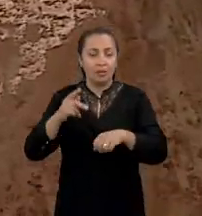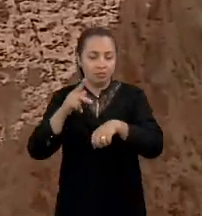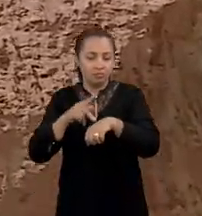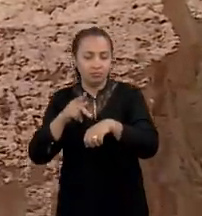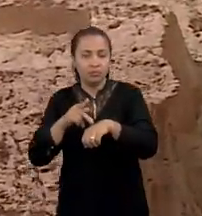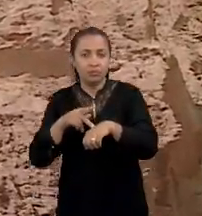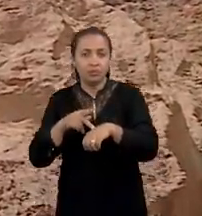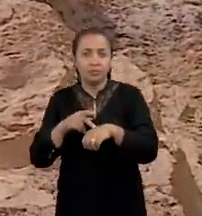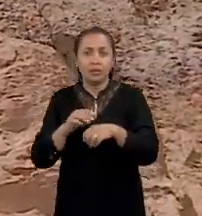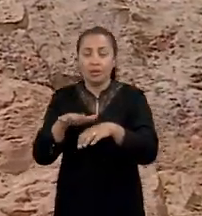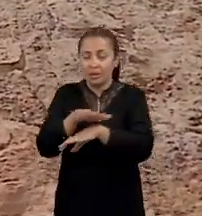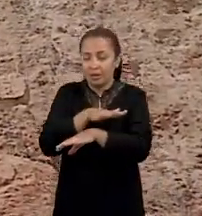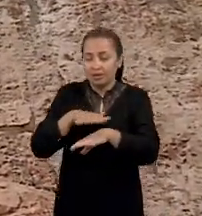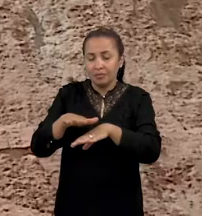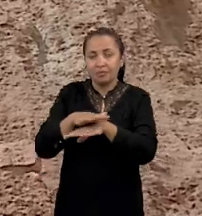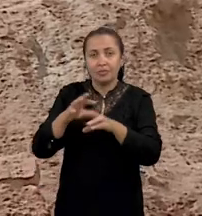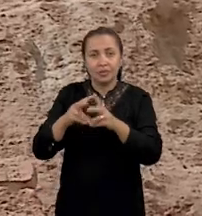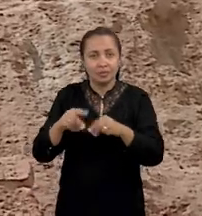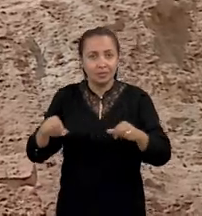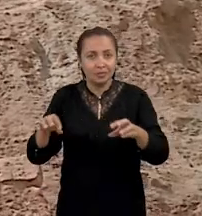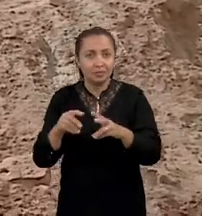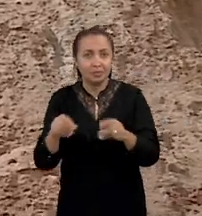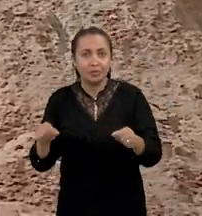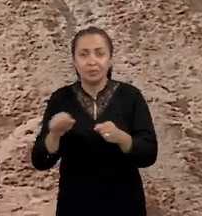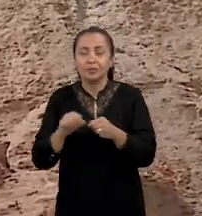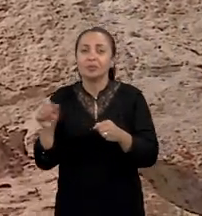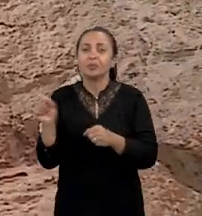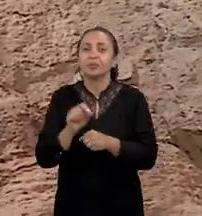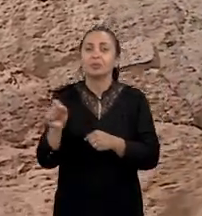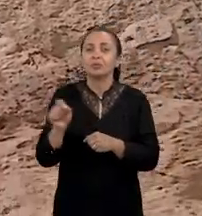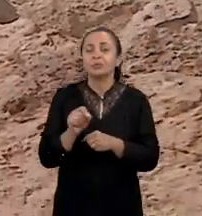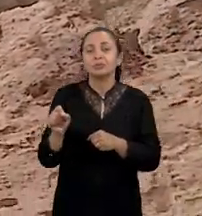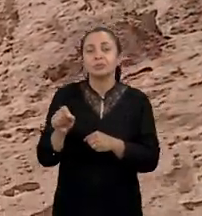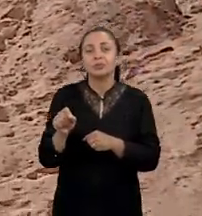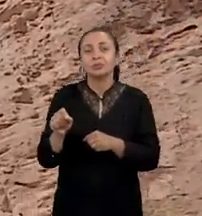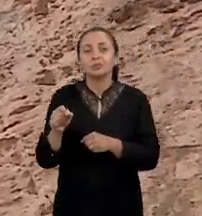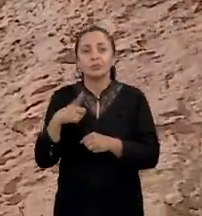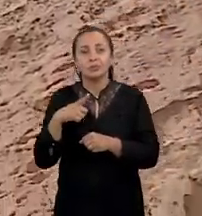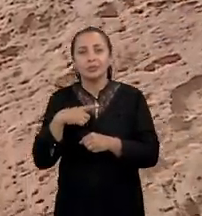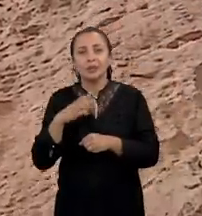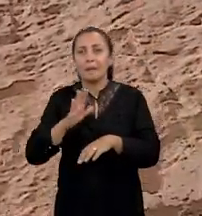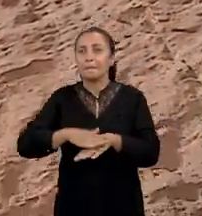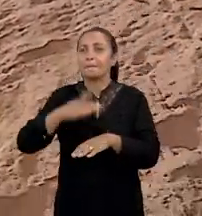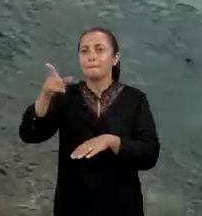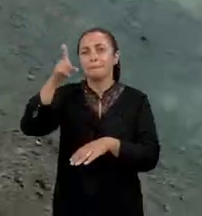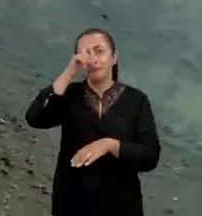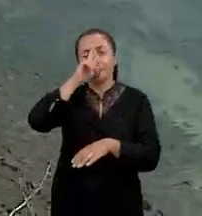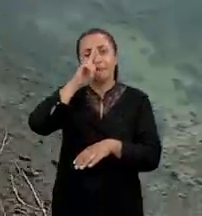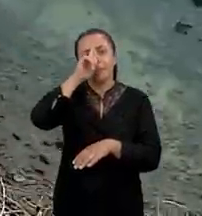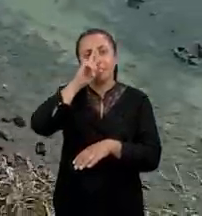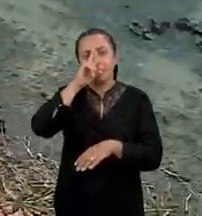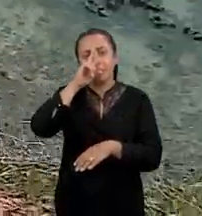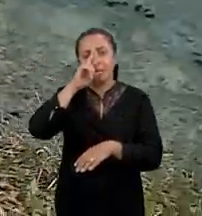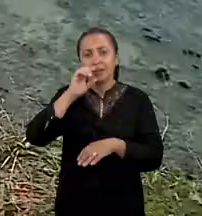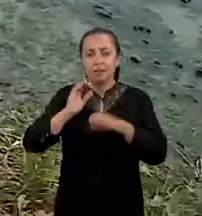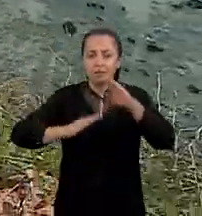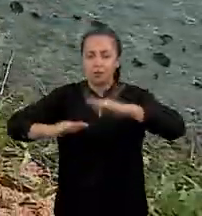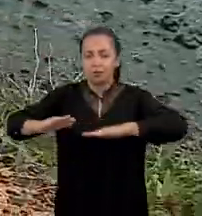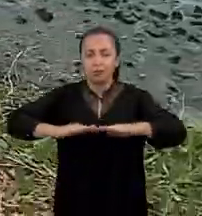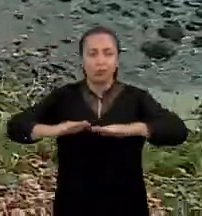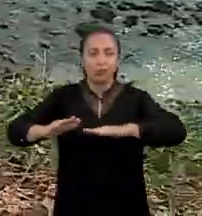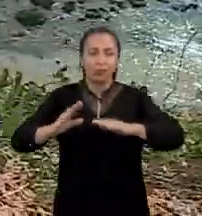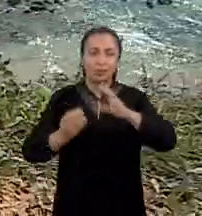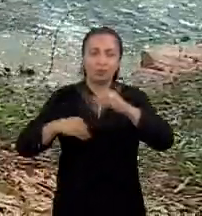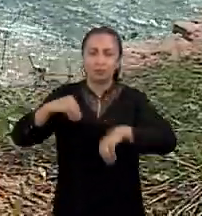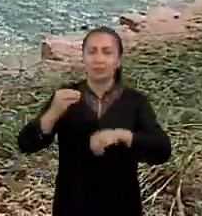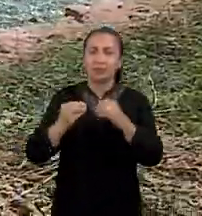E essa camada arenosa faz com que tenha-se um maior risco de movimento de massa